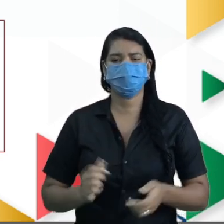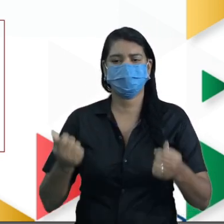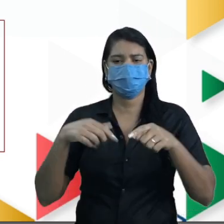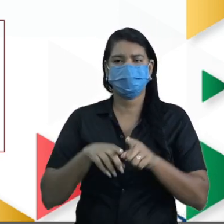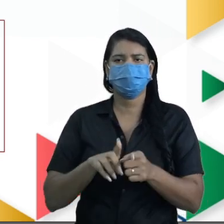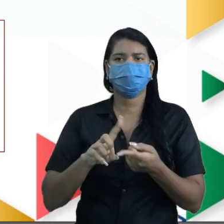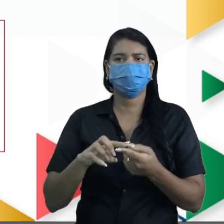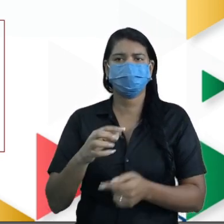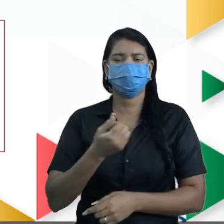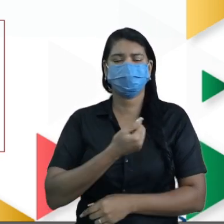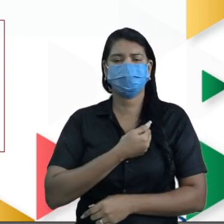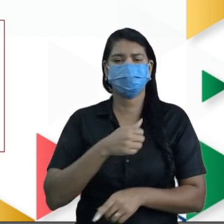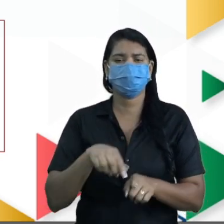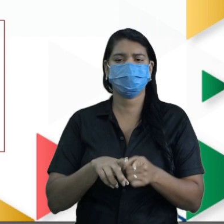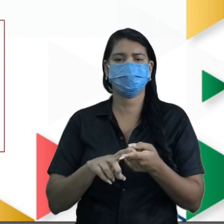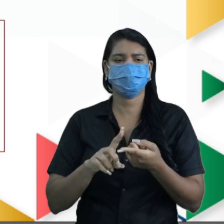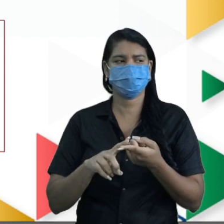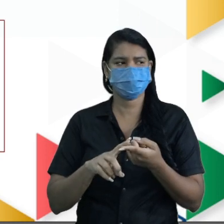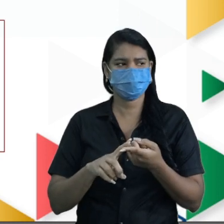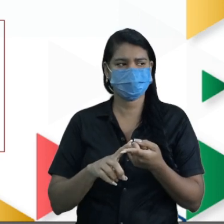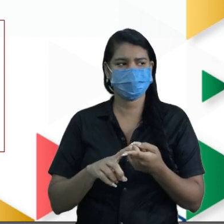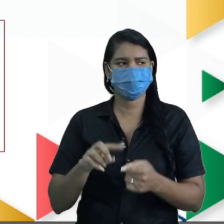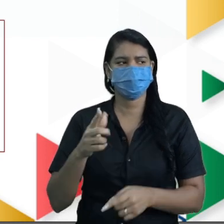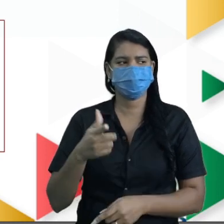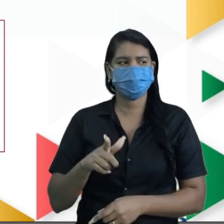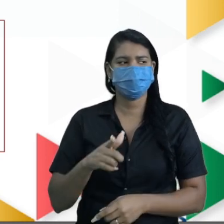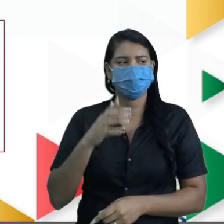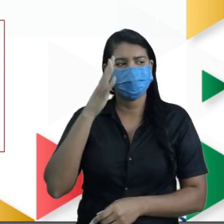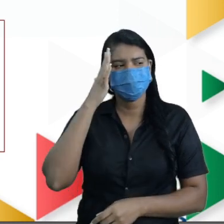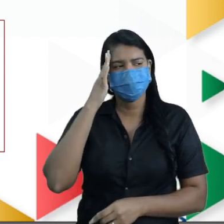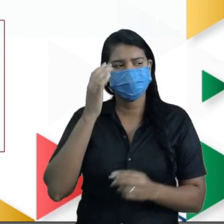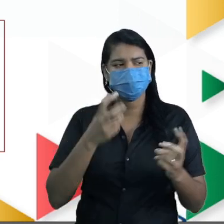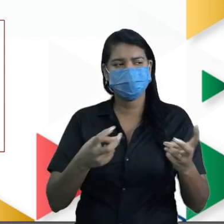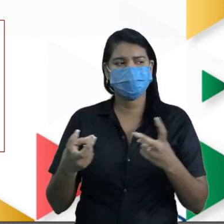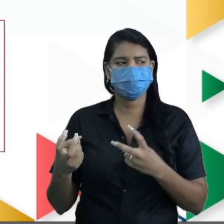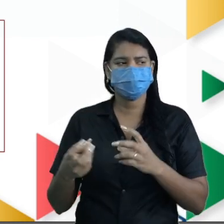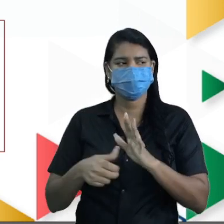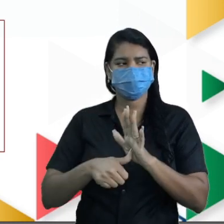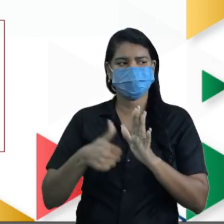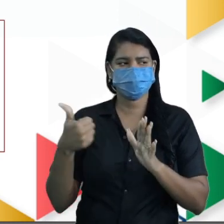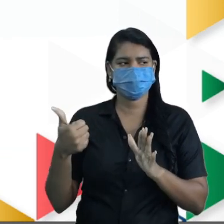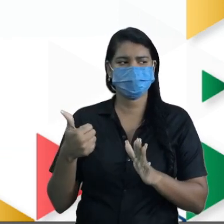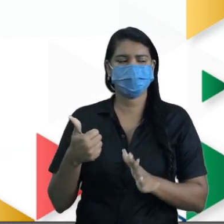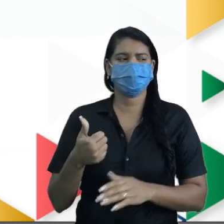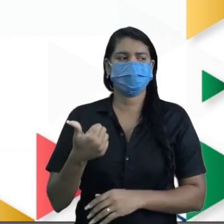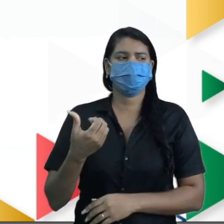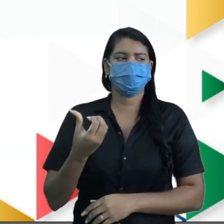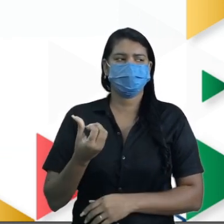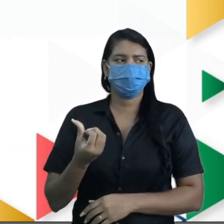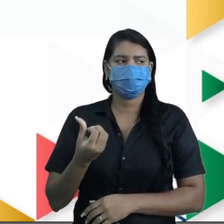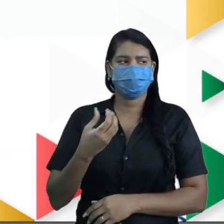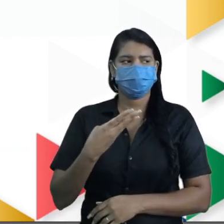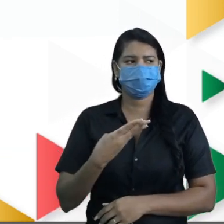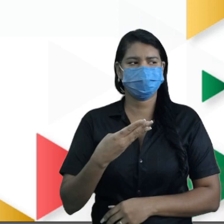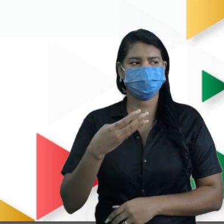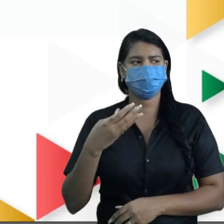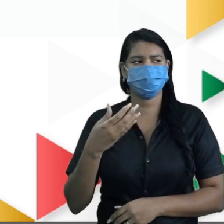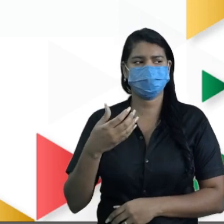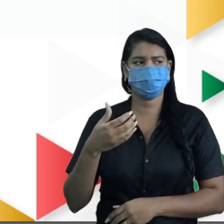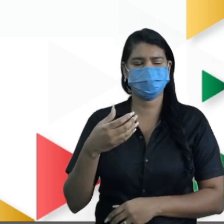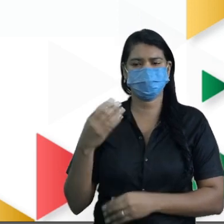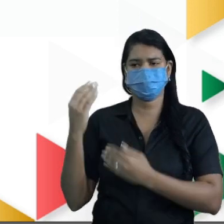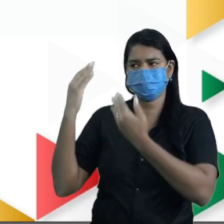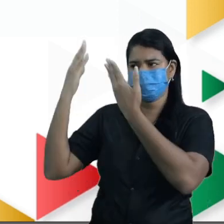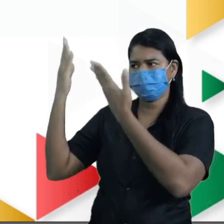do número de eleitores da faixa etária não identificada, ok? Então primeiro vamos lá para 16 e 24. Por extenso,